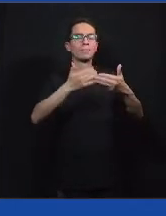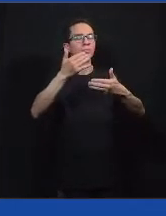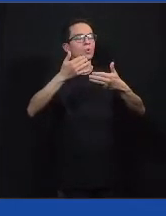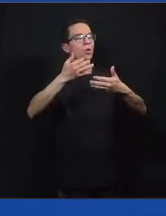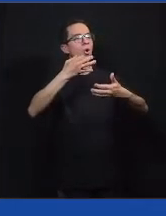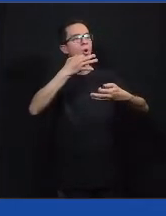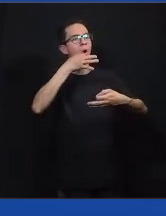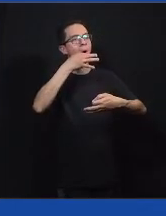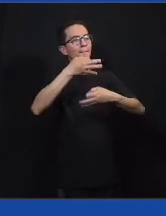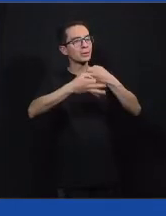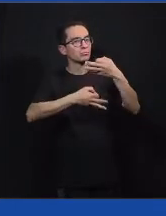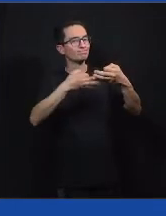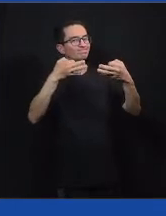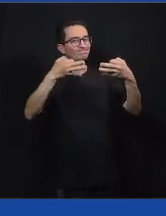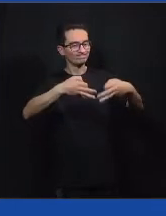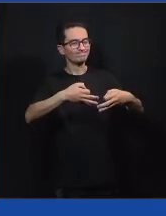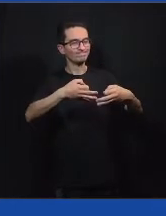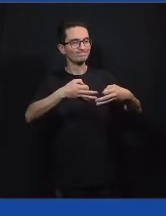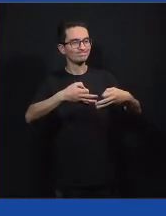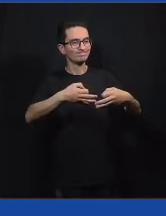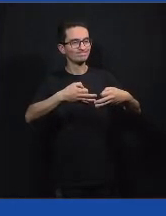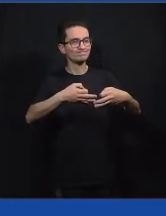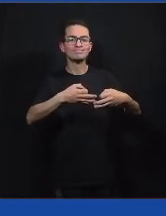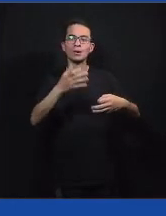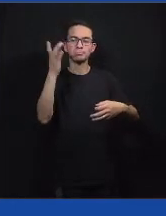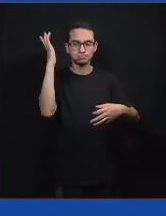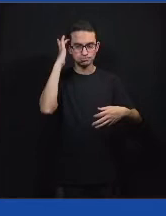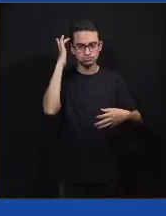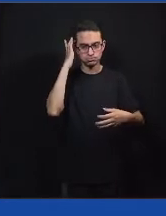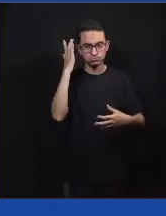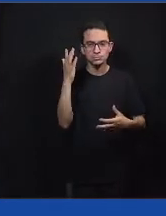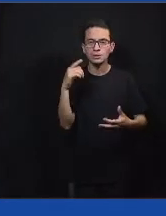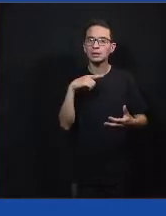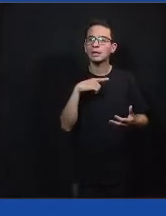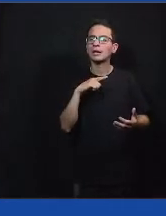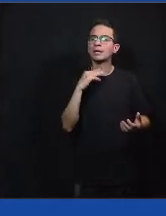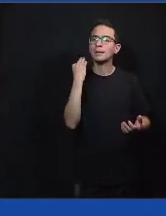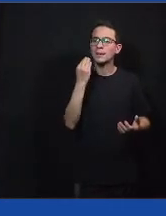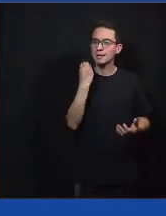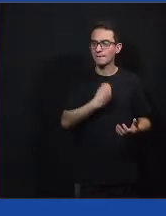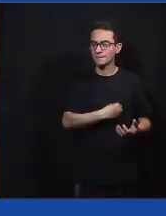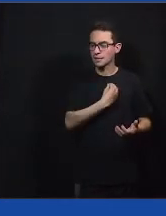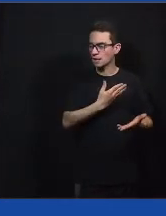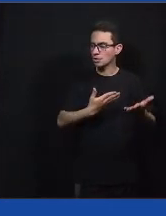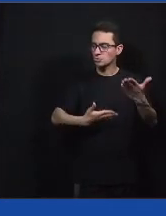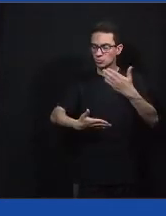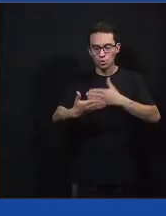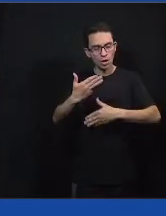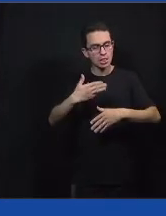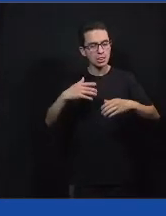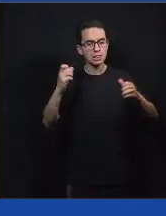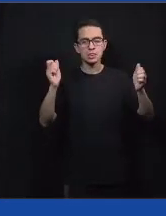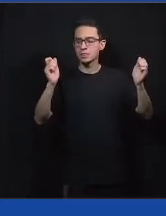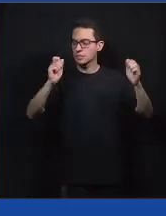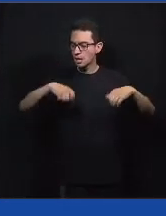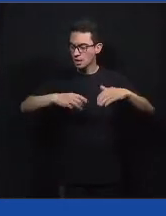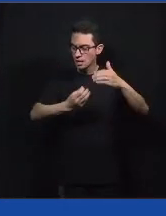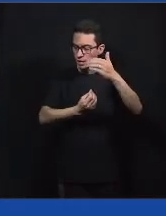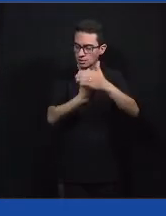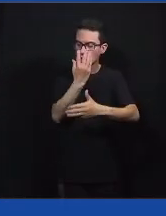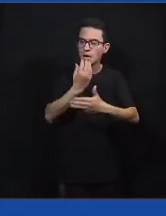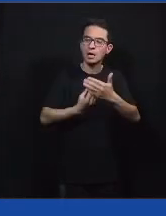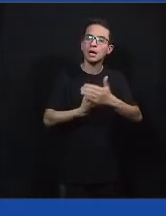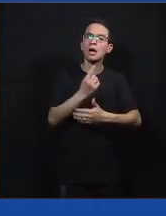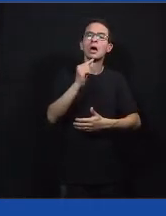e, através das experiências dessa troca que nós temos lá, isso vai nos construindo e vai ajudando